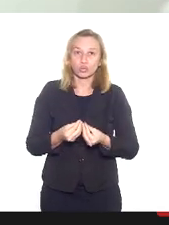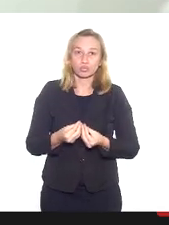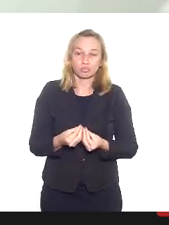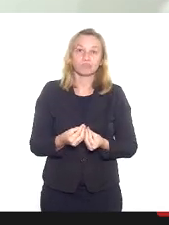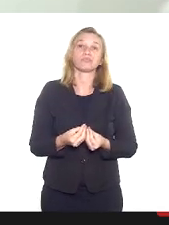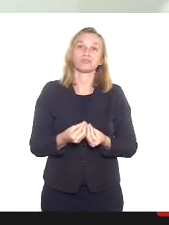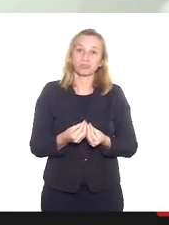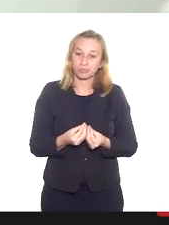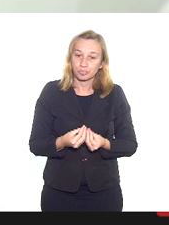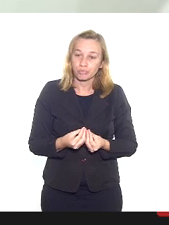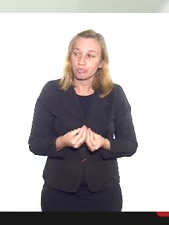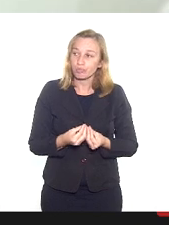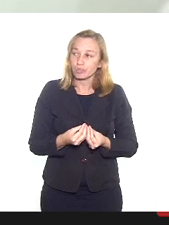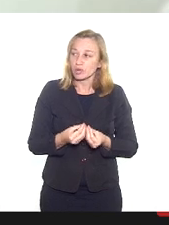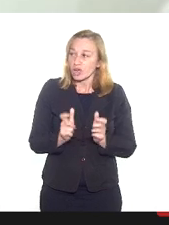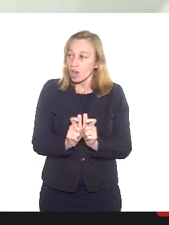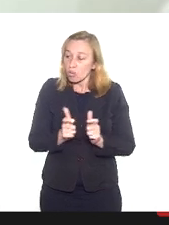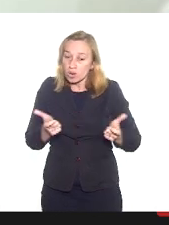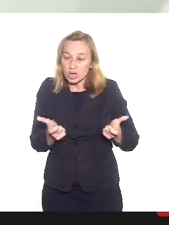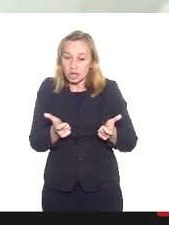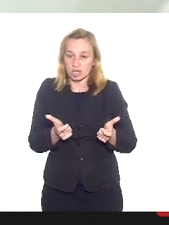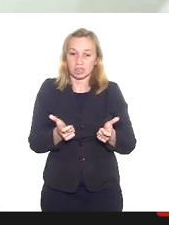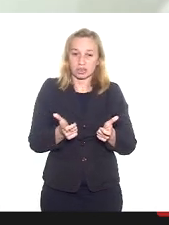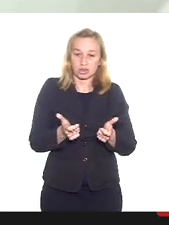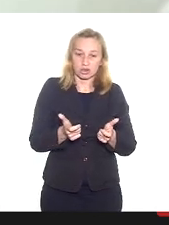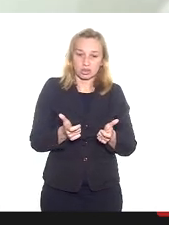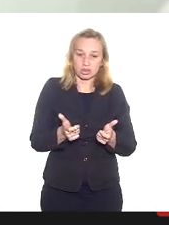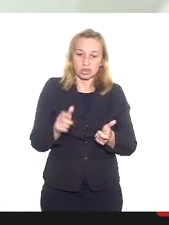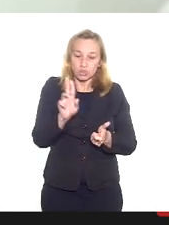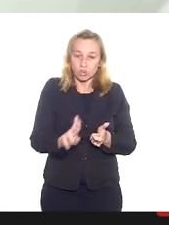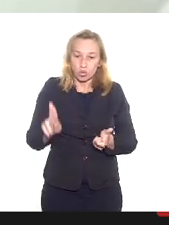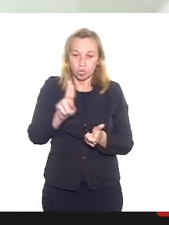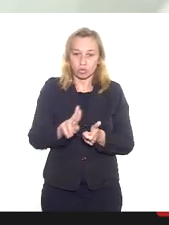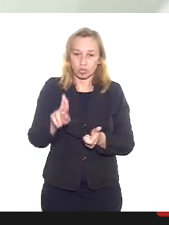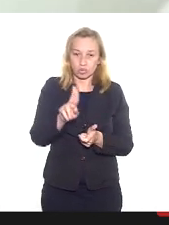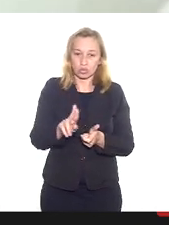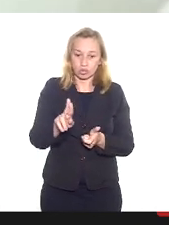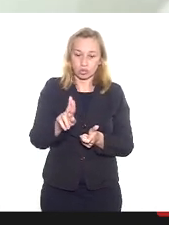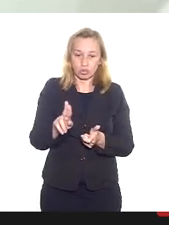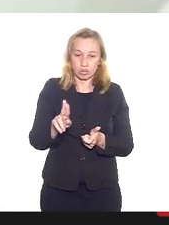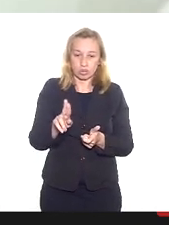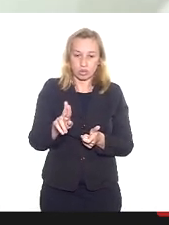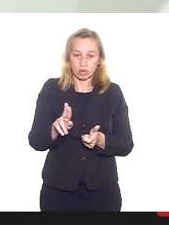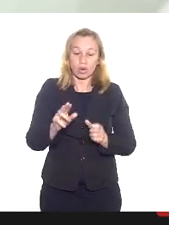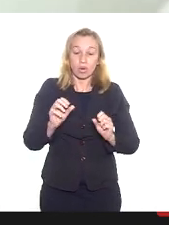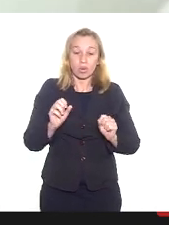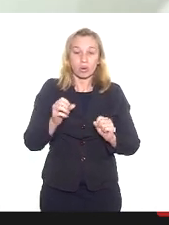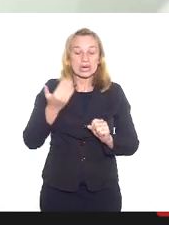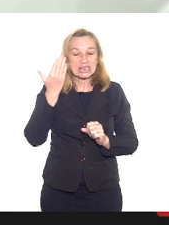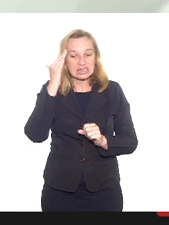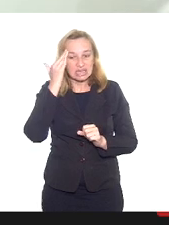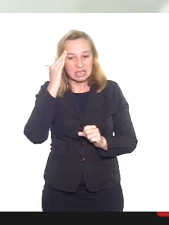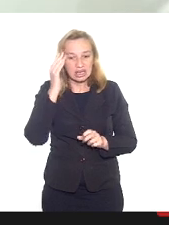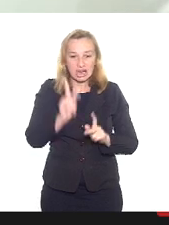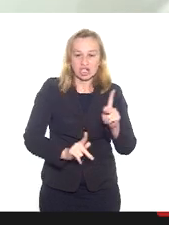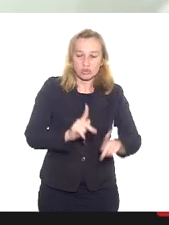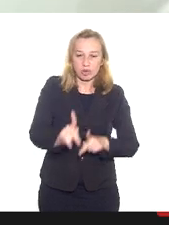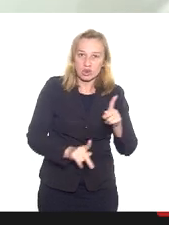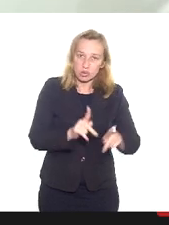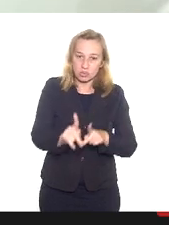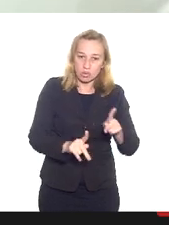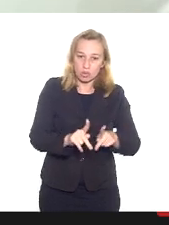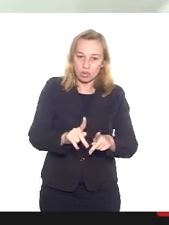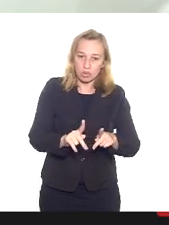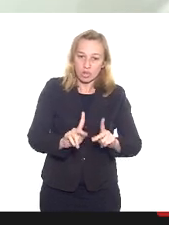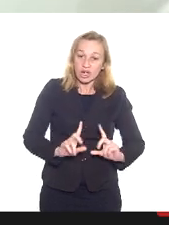informação é um grande instrumento para que a gente possa fazer com que a população compreenda e entenda que